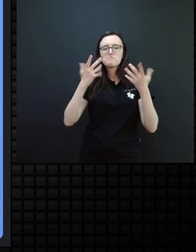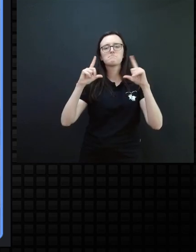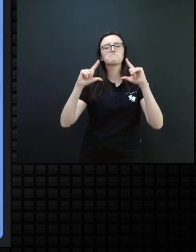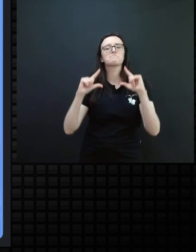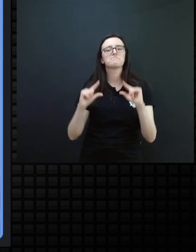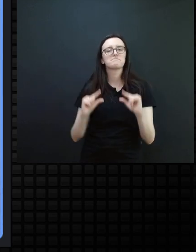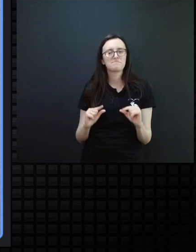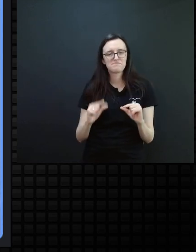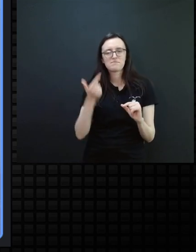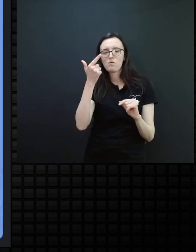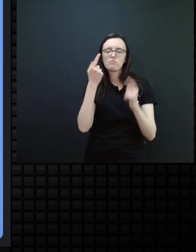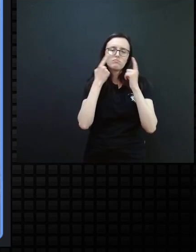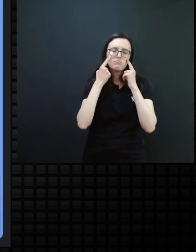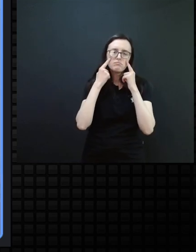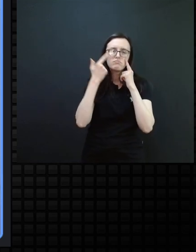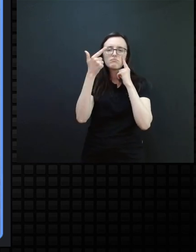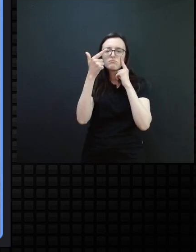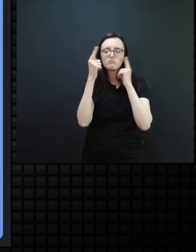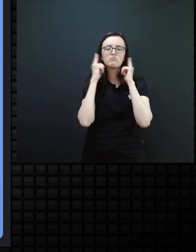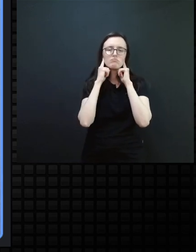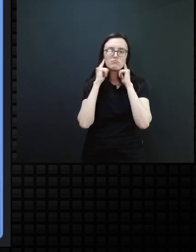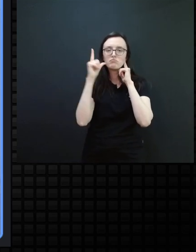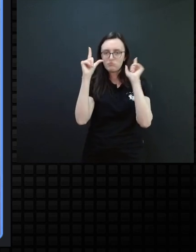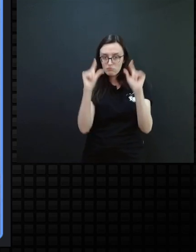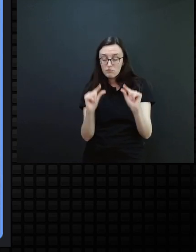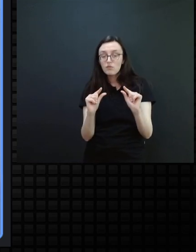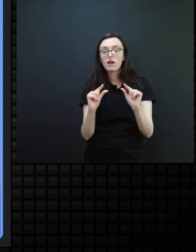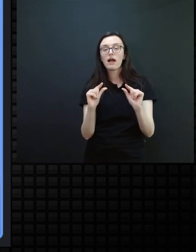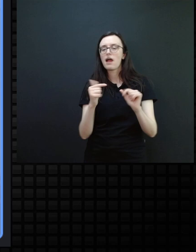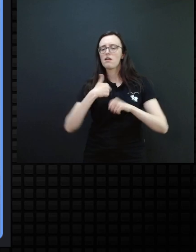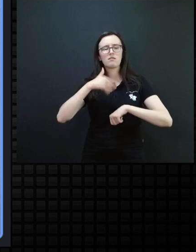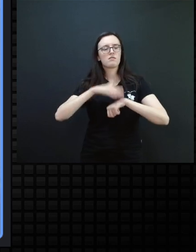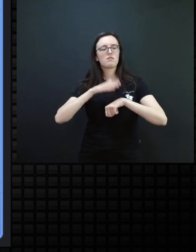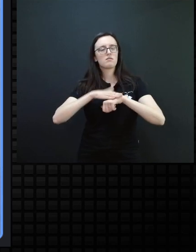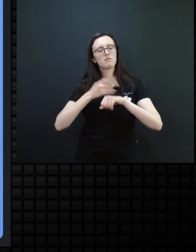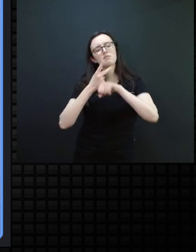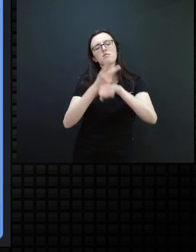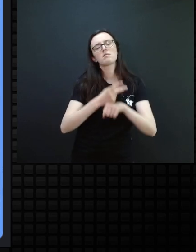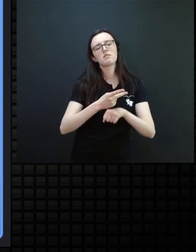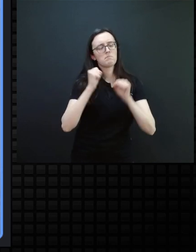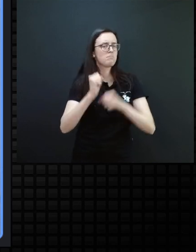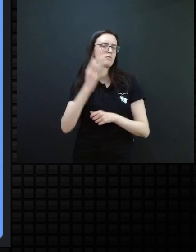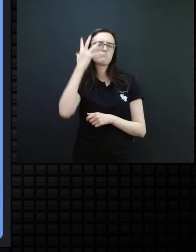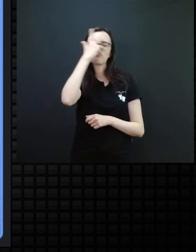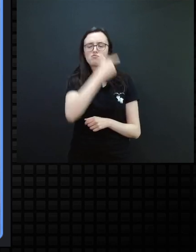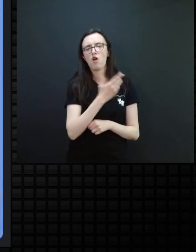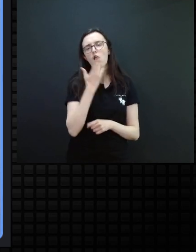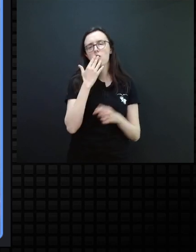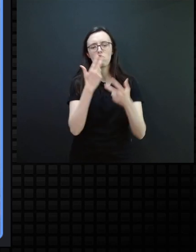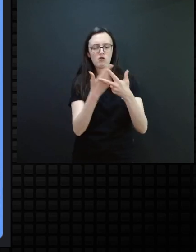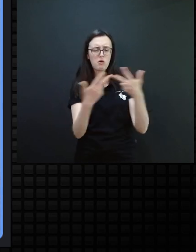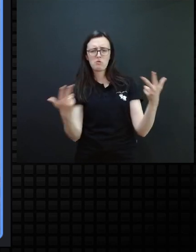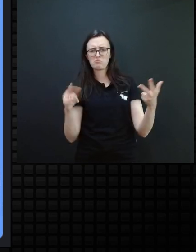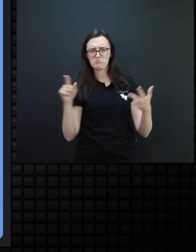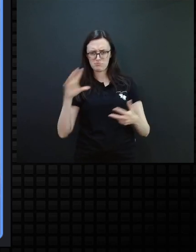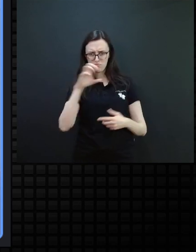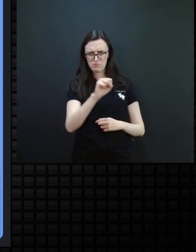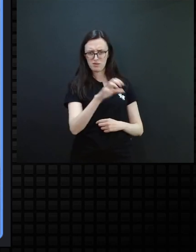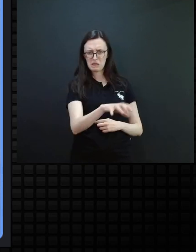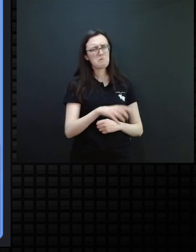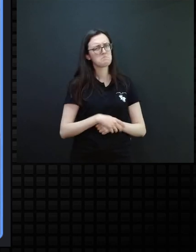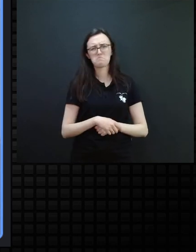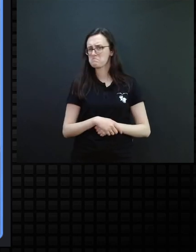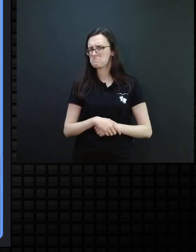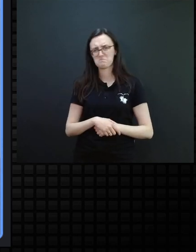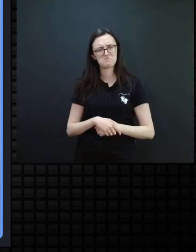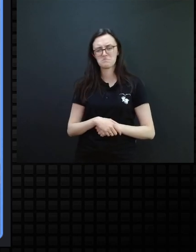né, sem visão e sem audição, não é uma criança que vai buscar o mais bonito que seja, o mais colorido que seja, se ela não